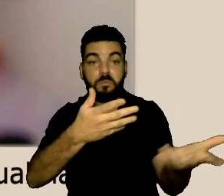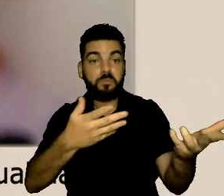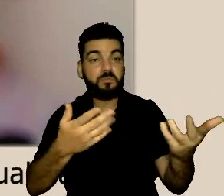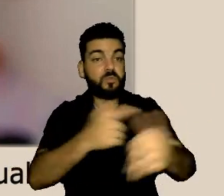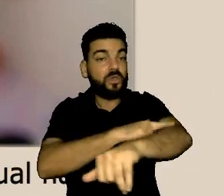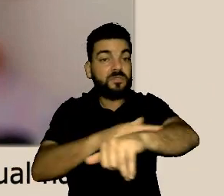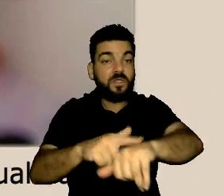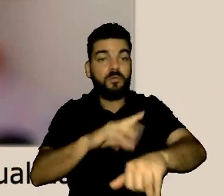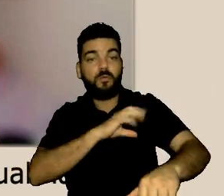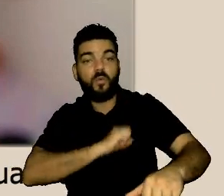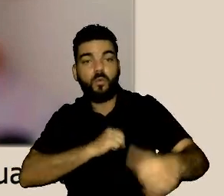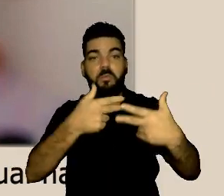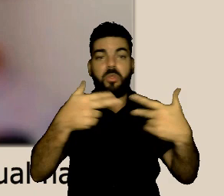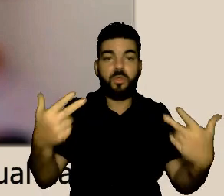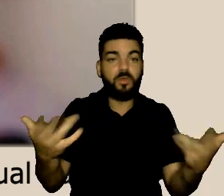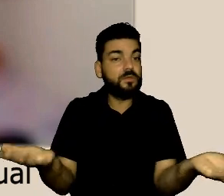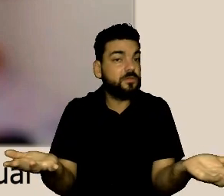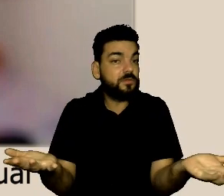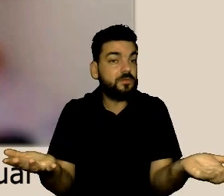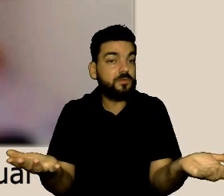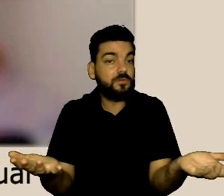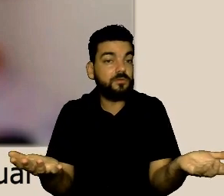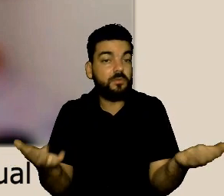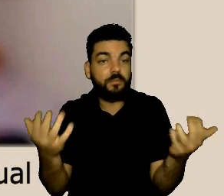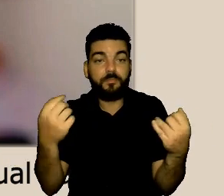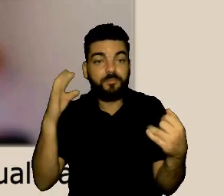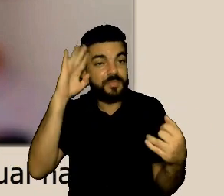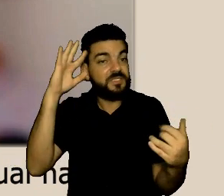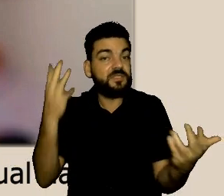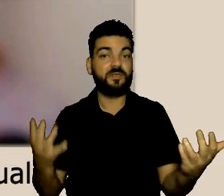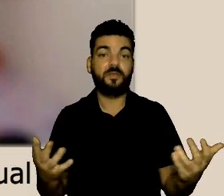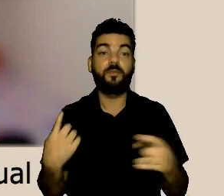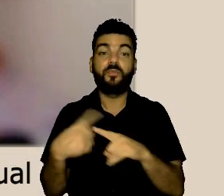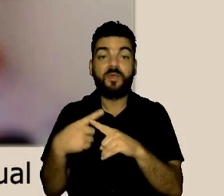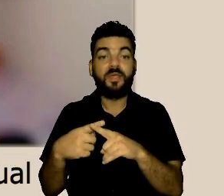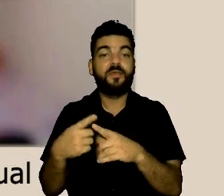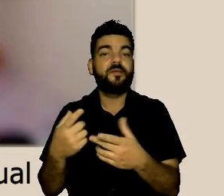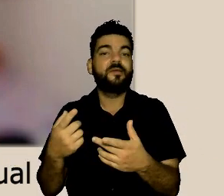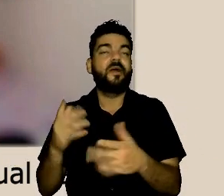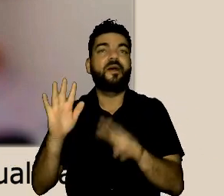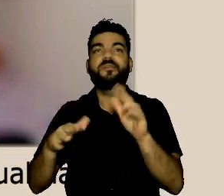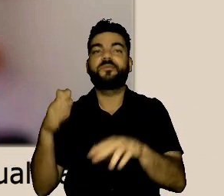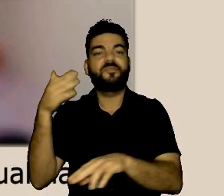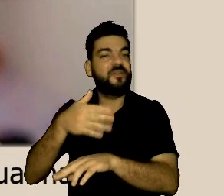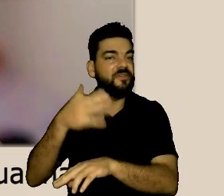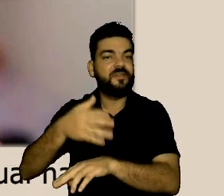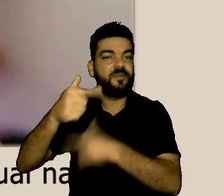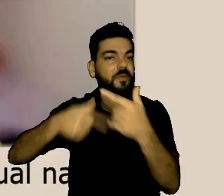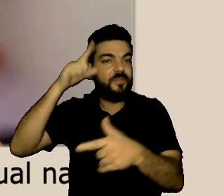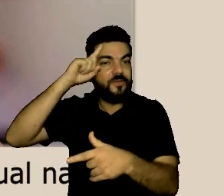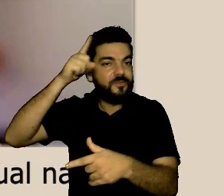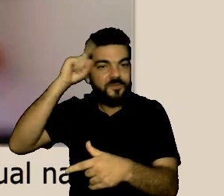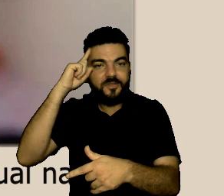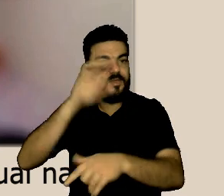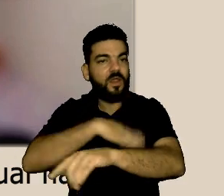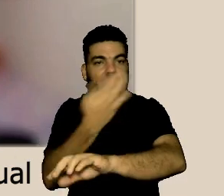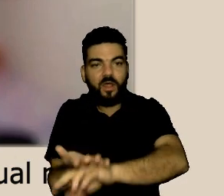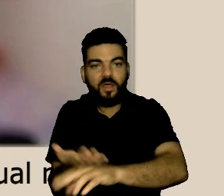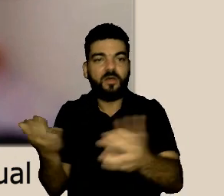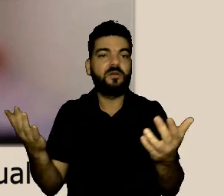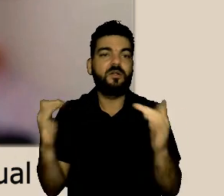mundo jurídico ainda que tem um procedimento tem um processo tem um princípio que lembram muito que gente trabalha